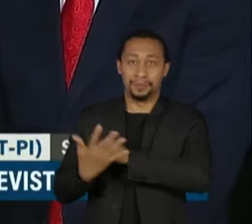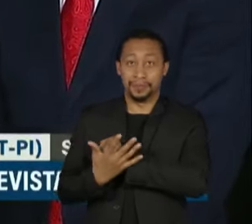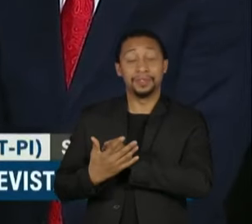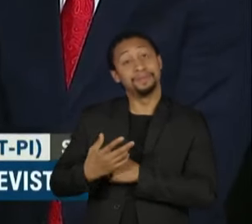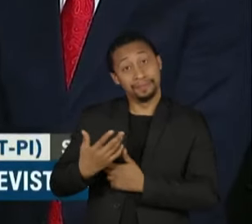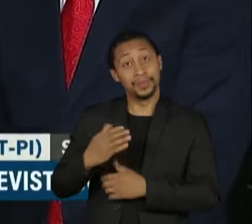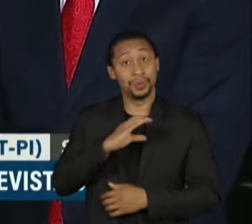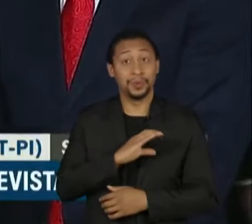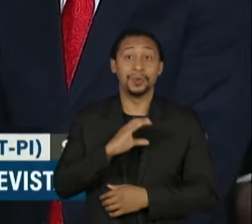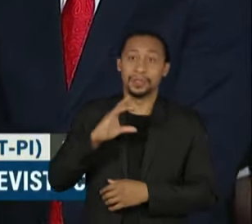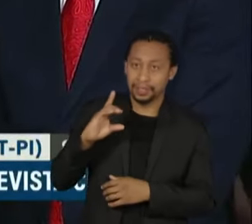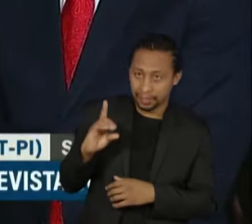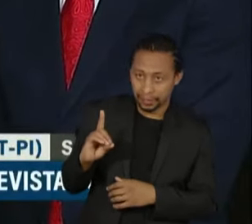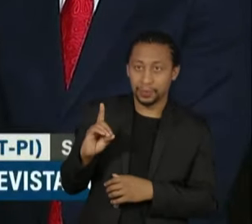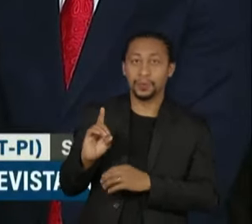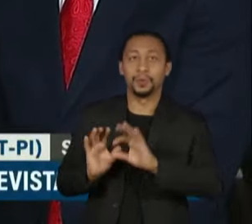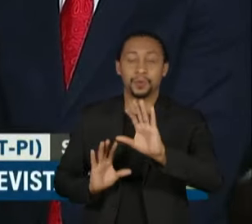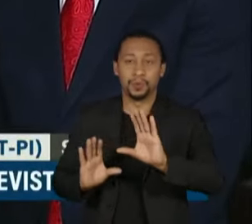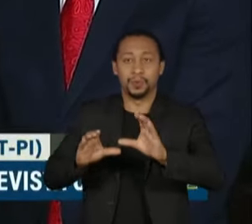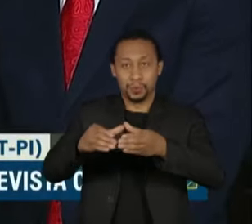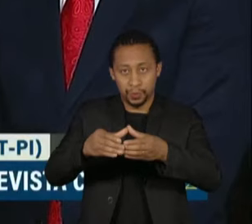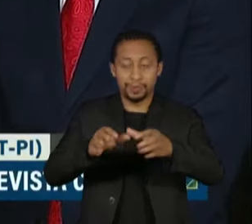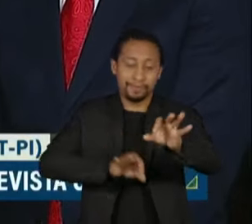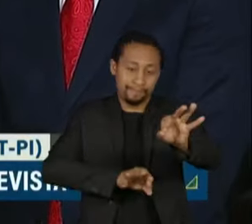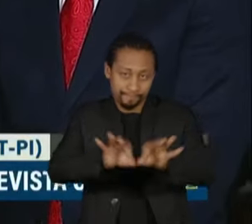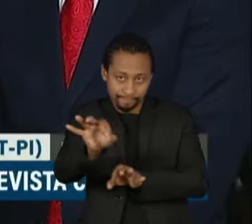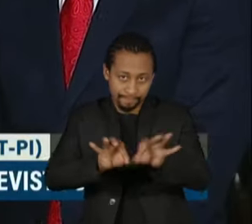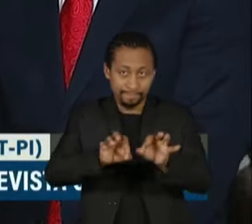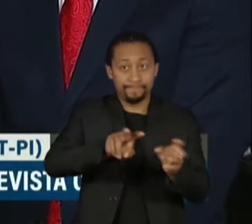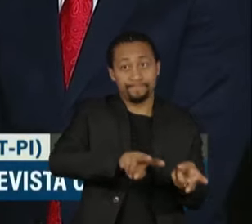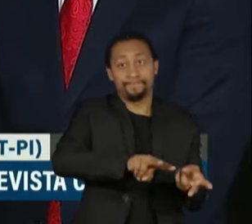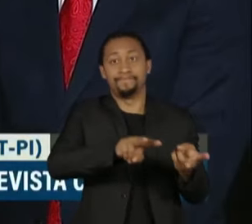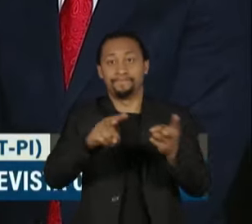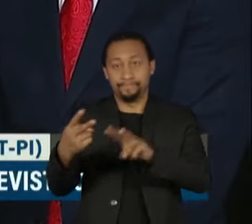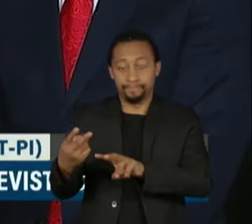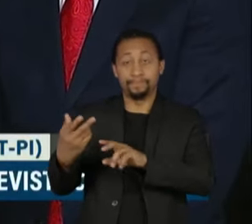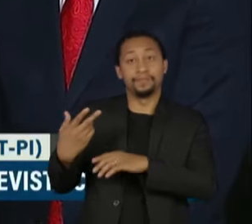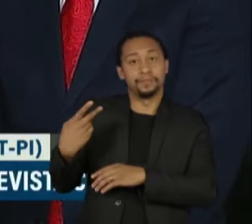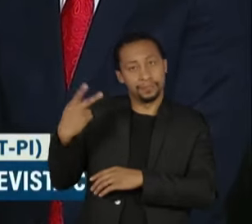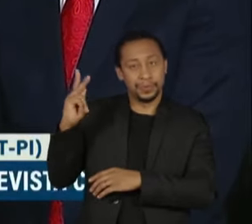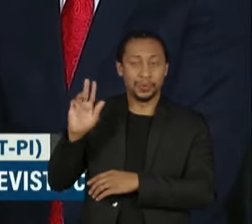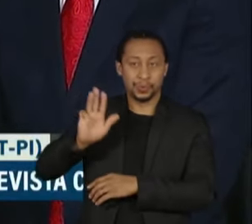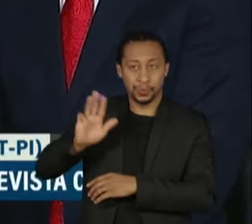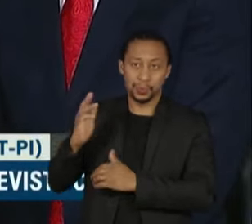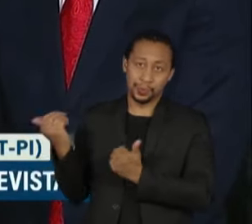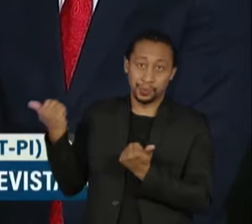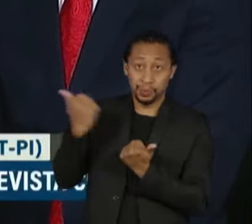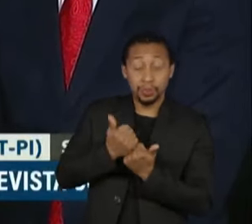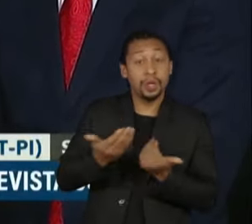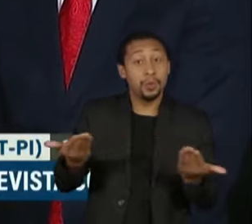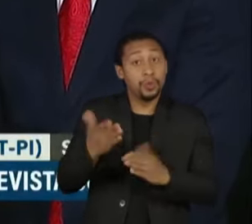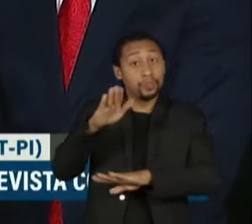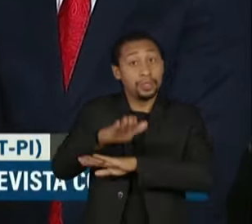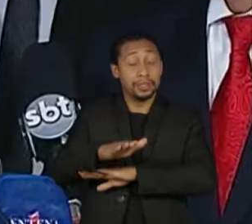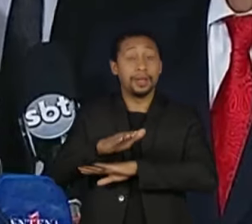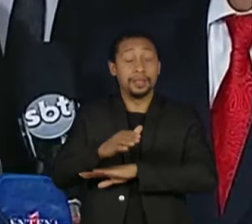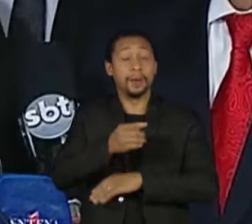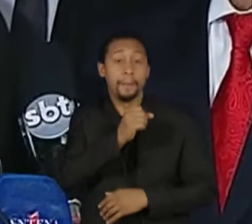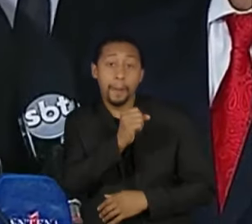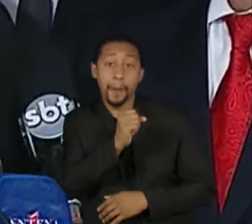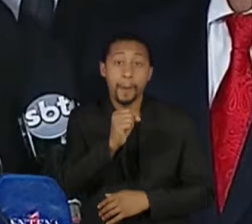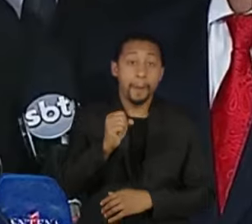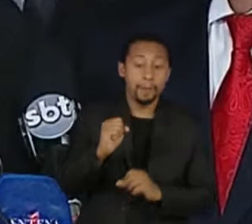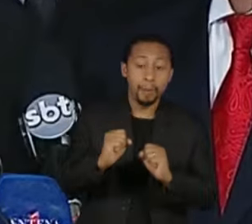Comissão de Orçamento da Equipe de Transição, do governo Lula, participou na tarde de hoje do anúncio de novos membros da equipe.